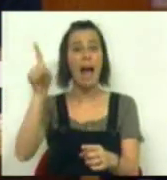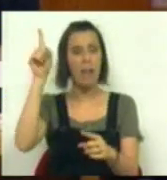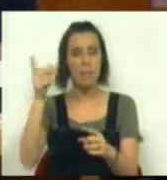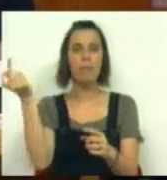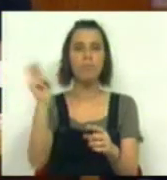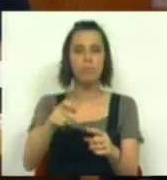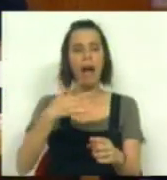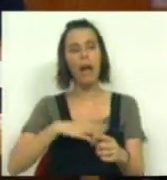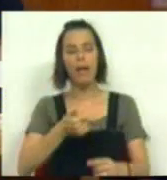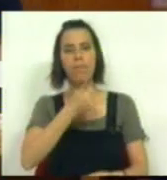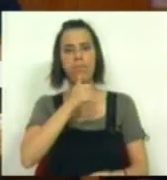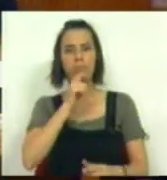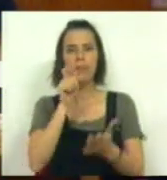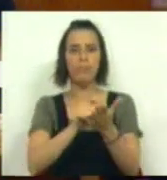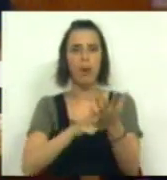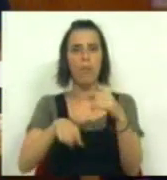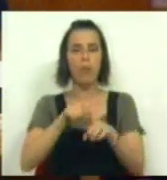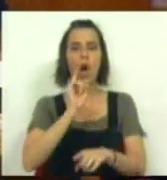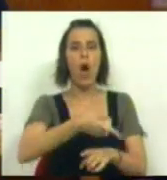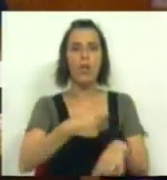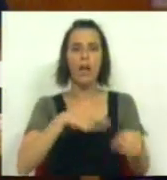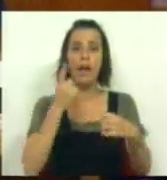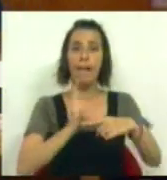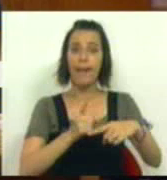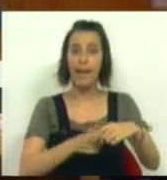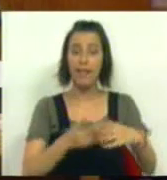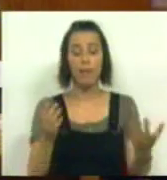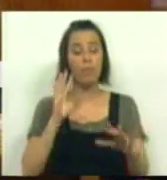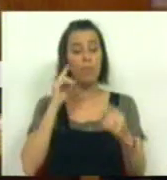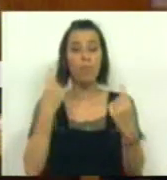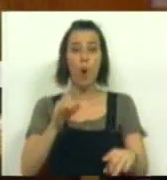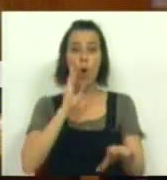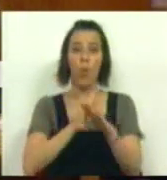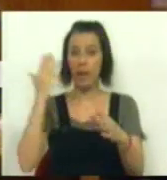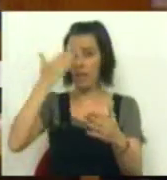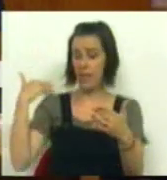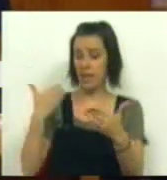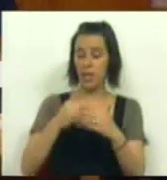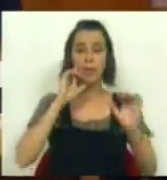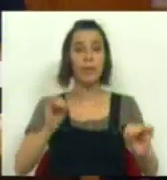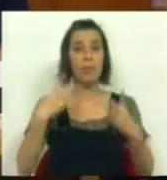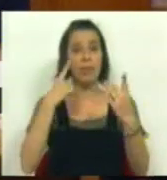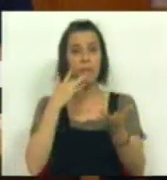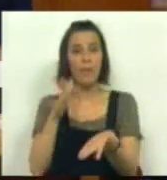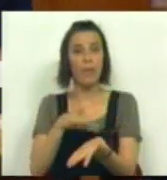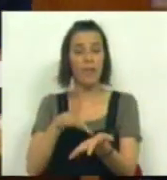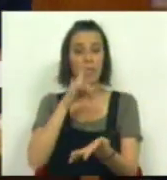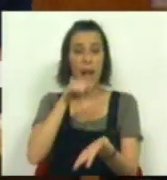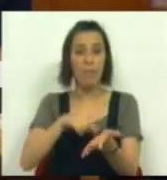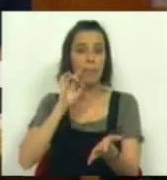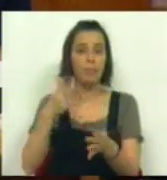apareceu a querer editar a agenda política da Grécia. Só nos últimos dias, a principal revista alemã